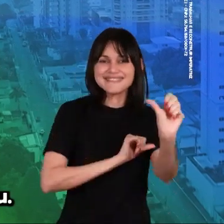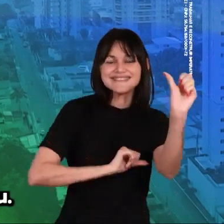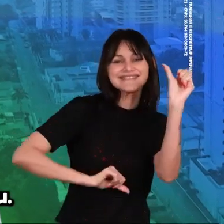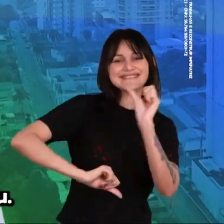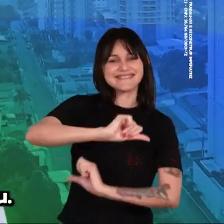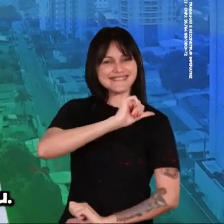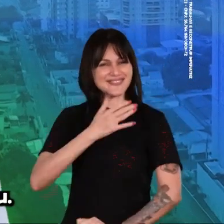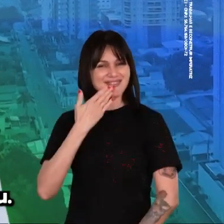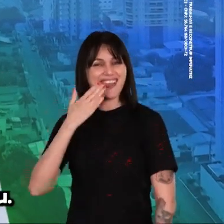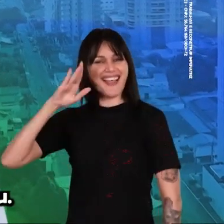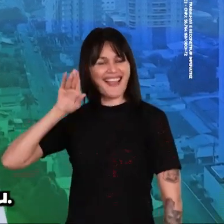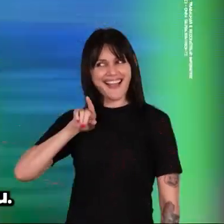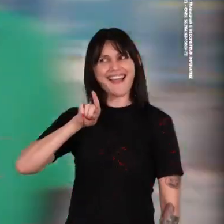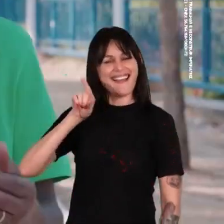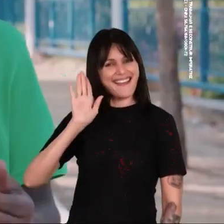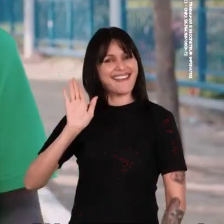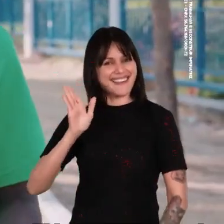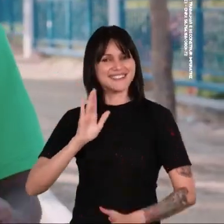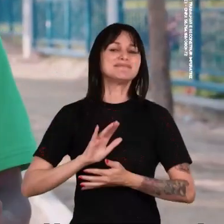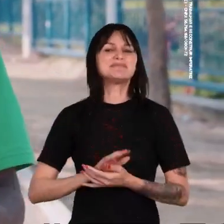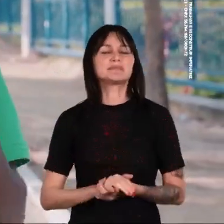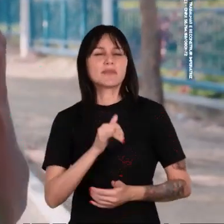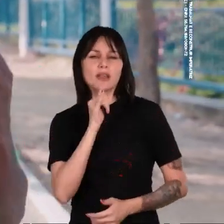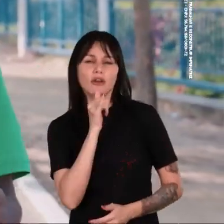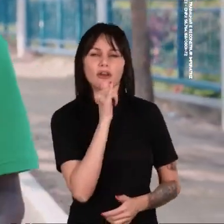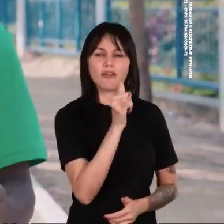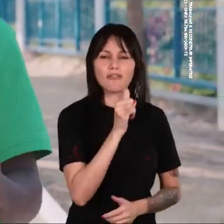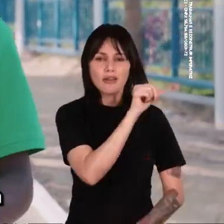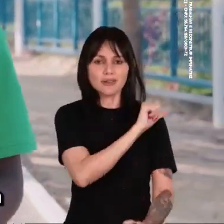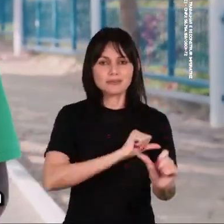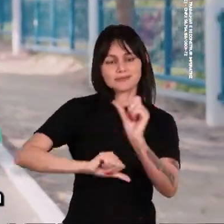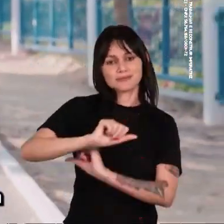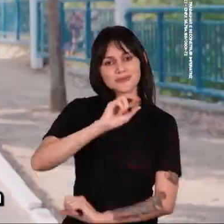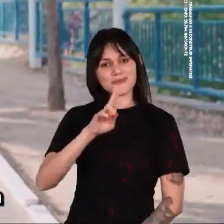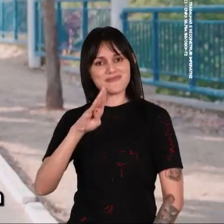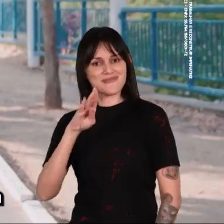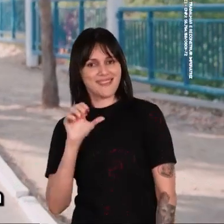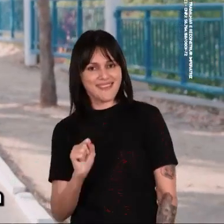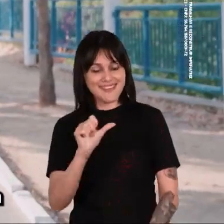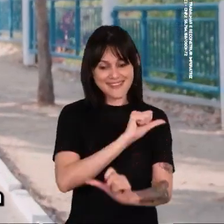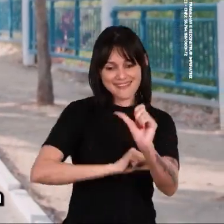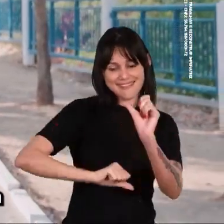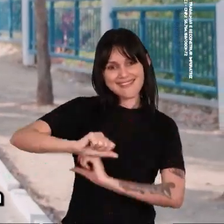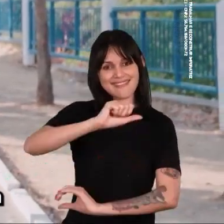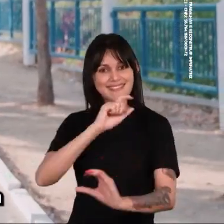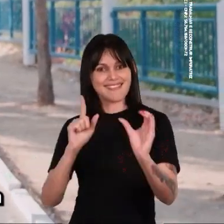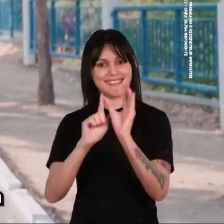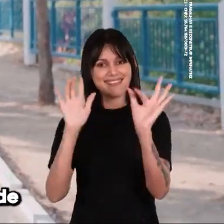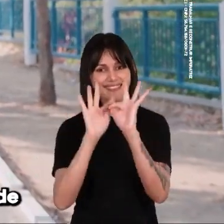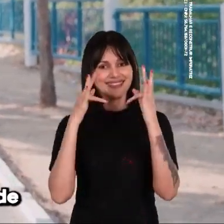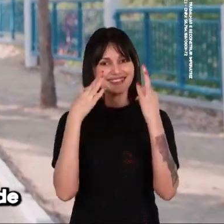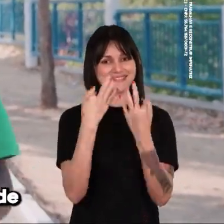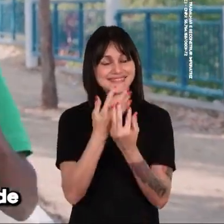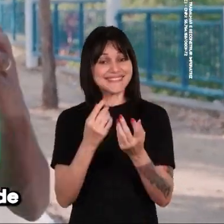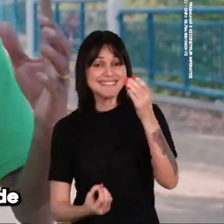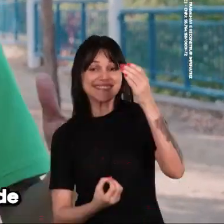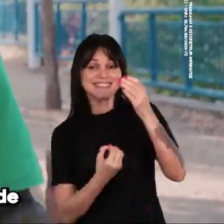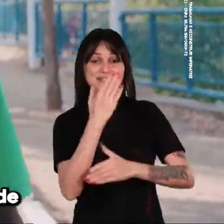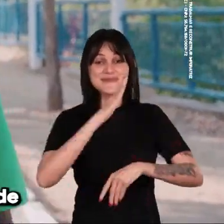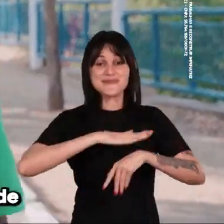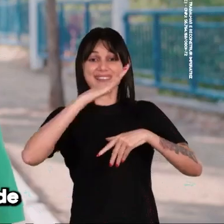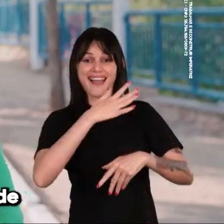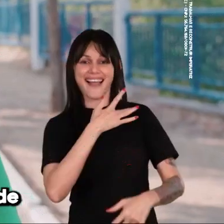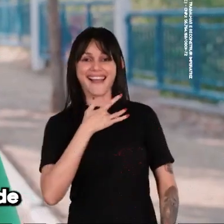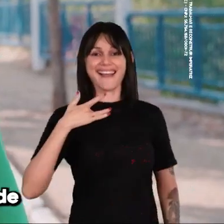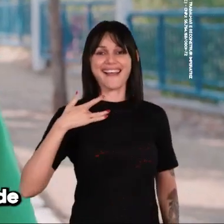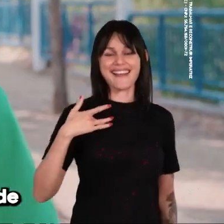Essa é a missão que ele abraçou. Eu disse que vou transformar as UBS em clínicas da família e criar um super